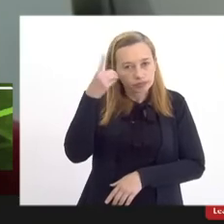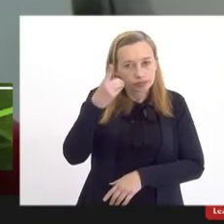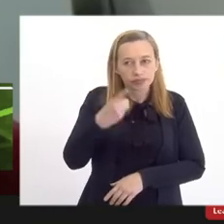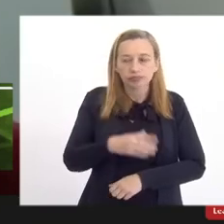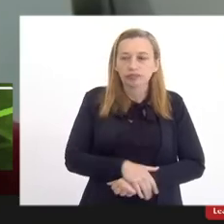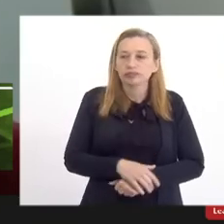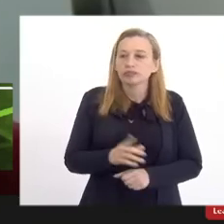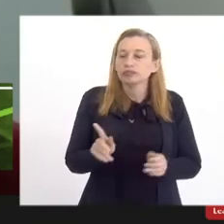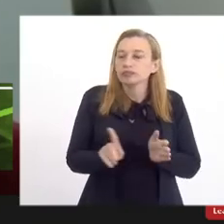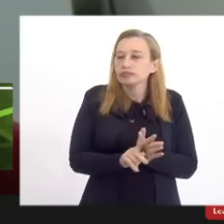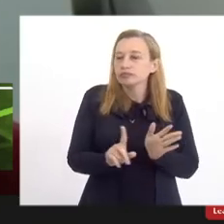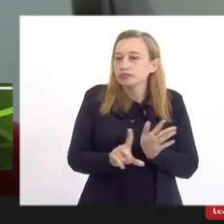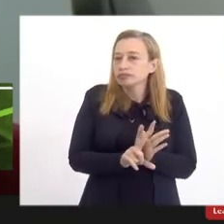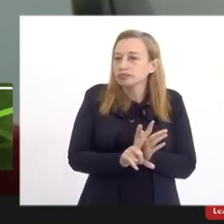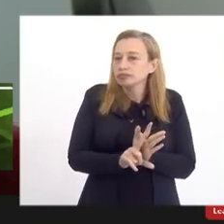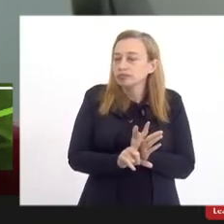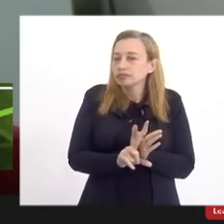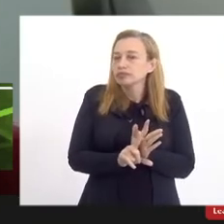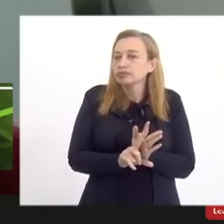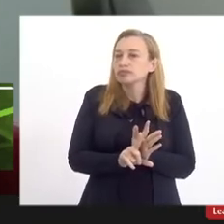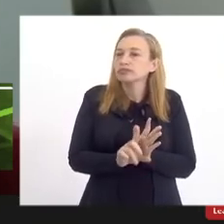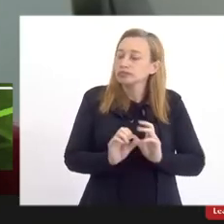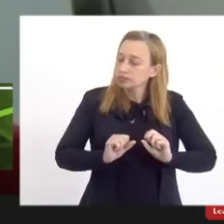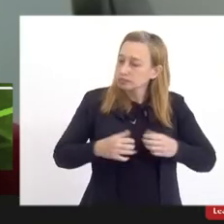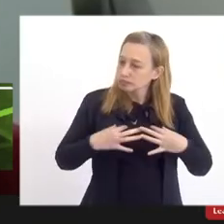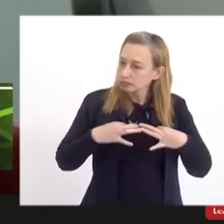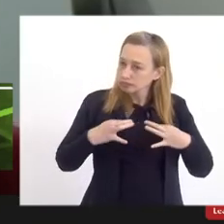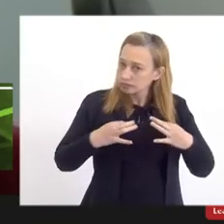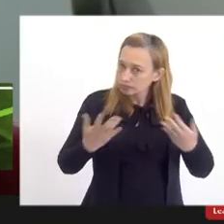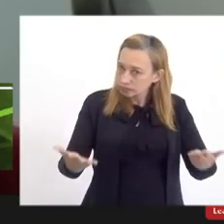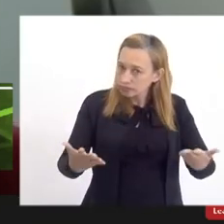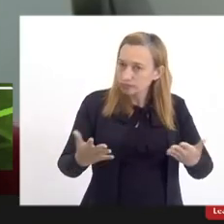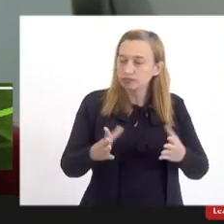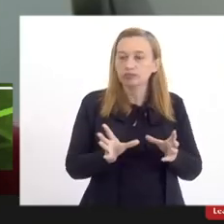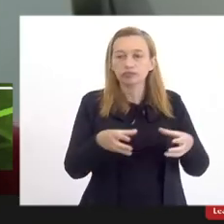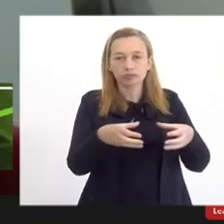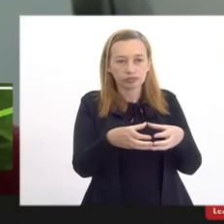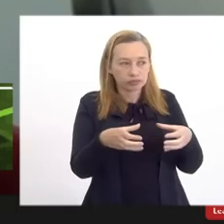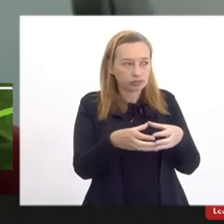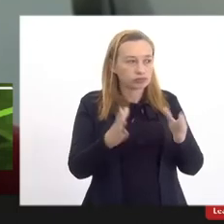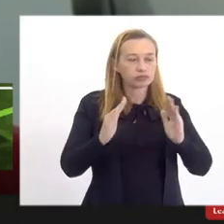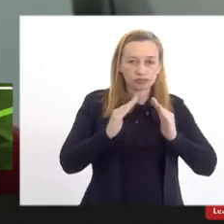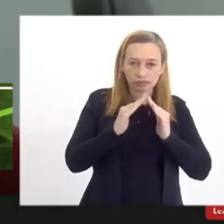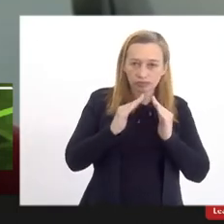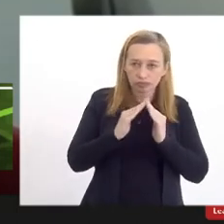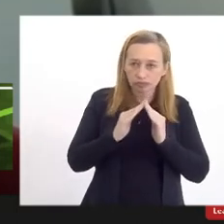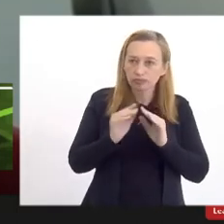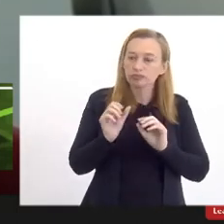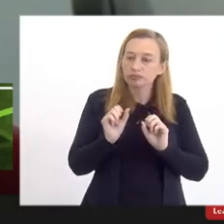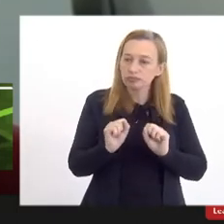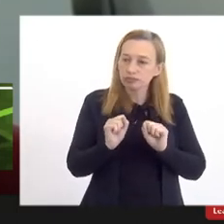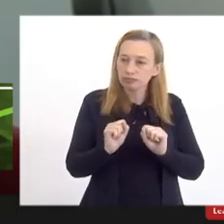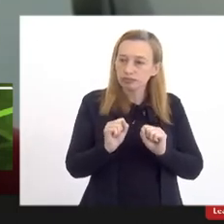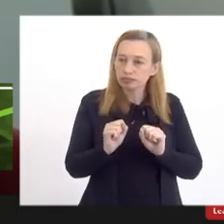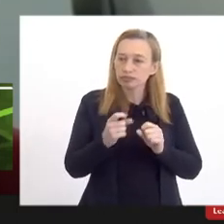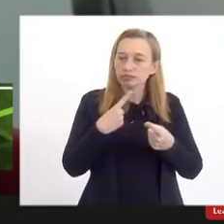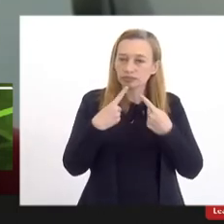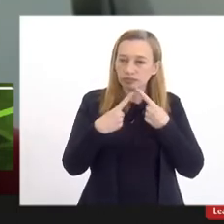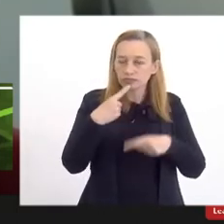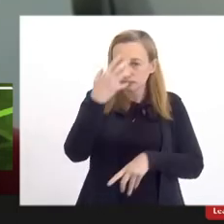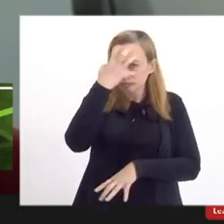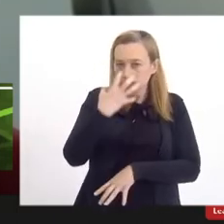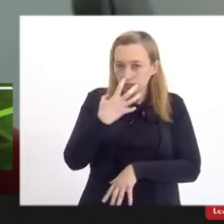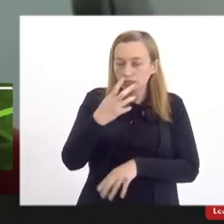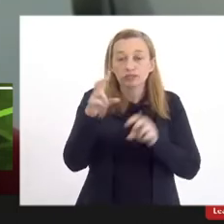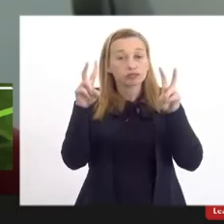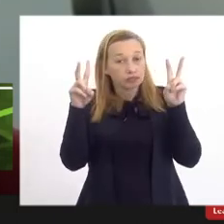ao projeto de lei, nos colocamos à disposição das comissões desta Casa para que sejam tratadas com a seriedade